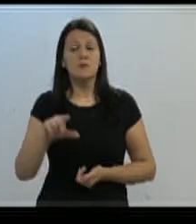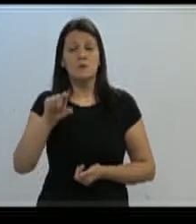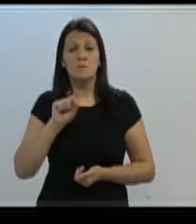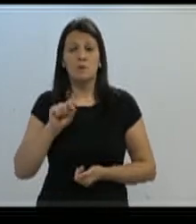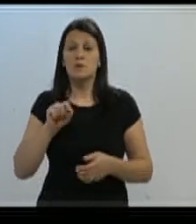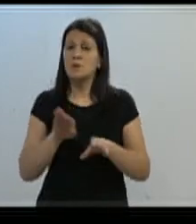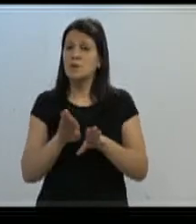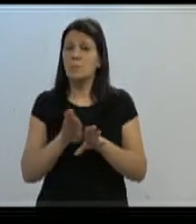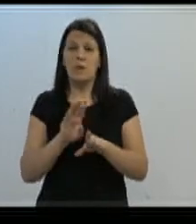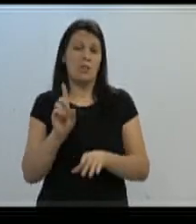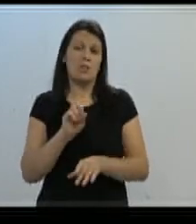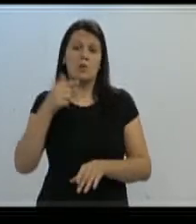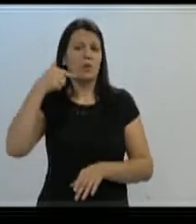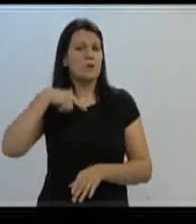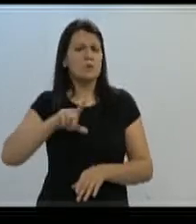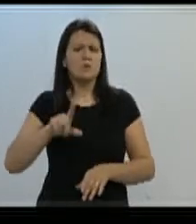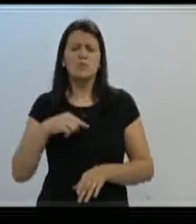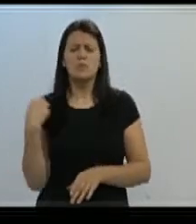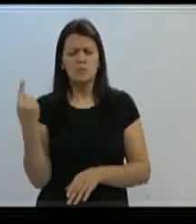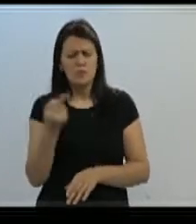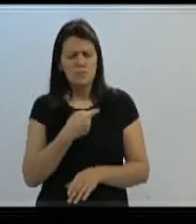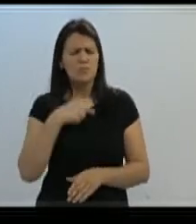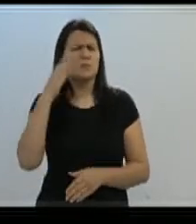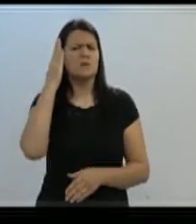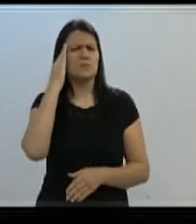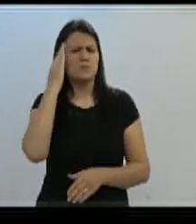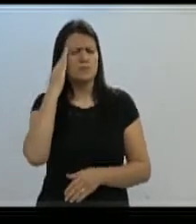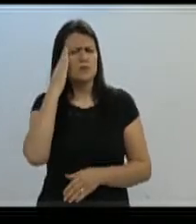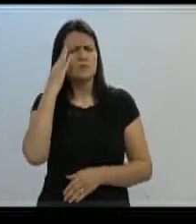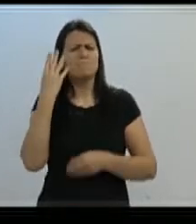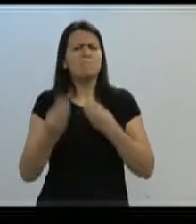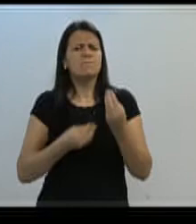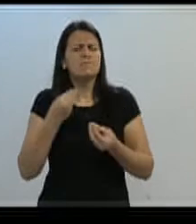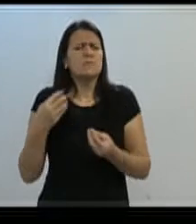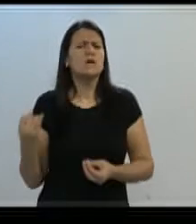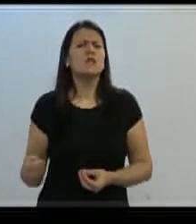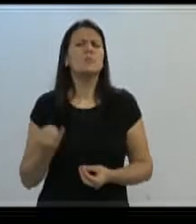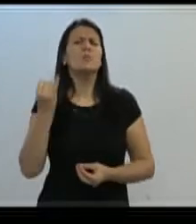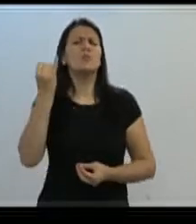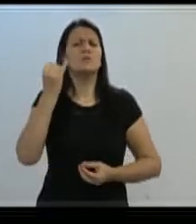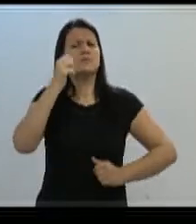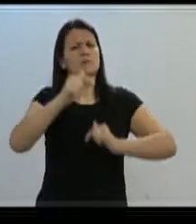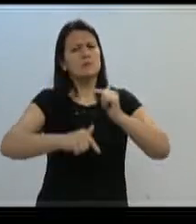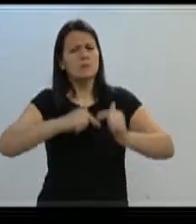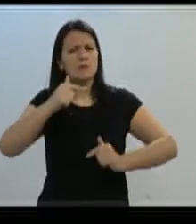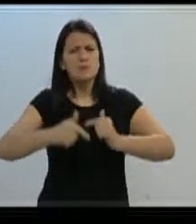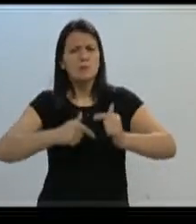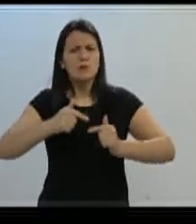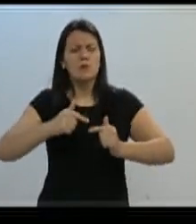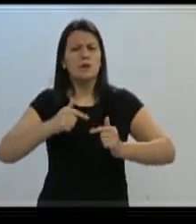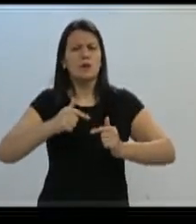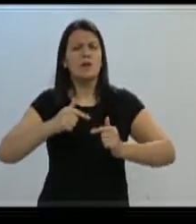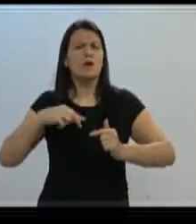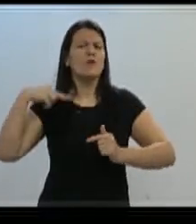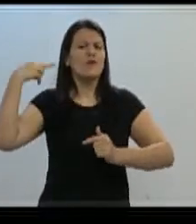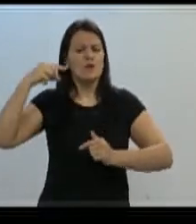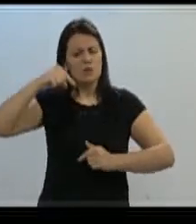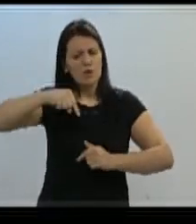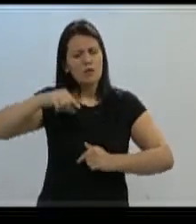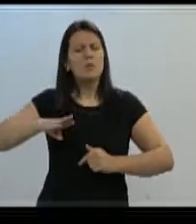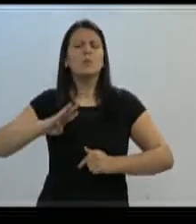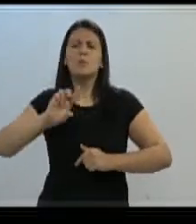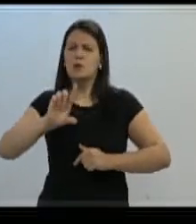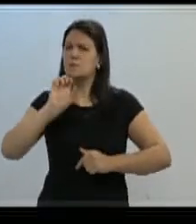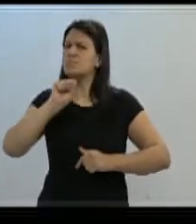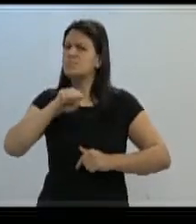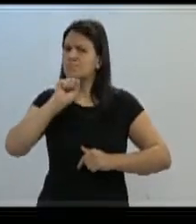que somos da casa, sabemos efetivamente o quanto é importante e o quanto se trabalha um vereador na cidade de Blumenau. É